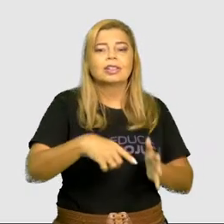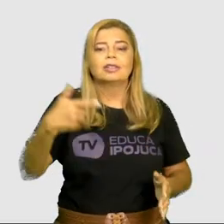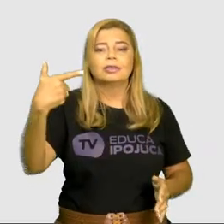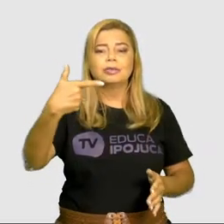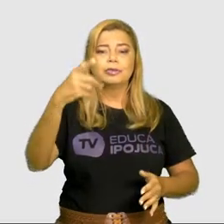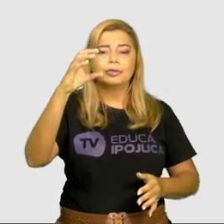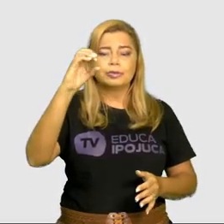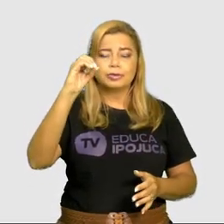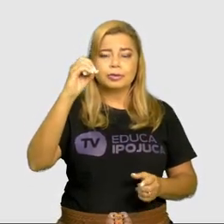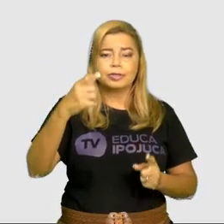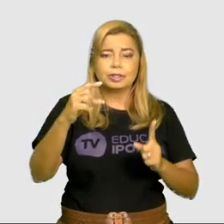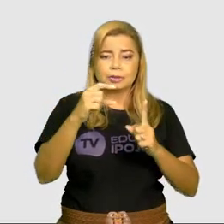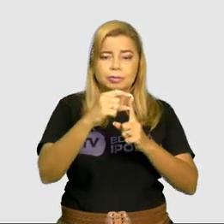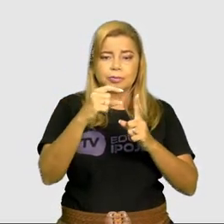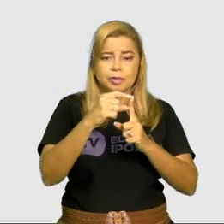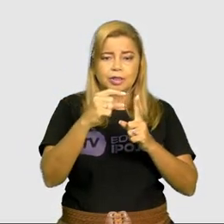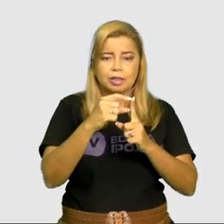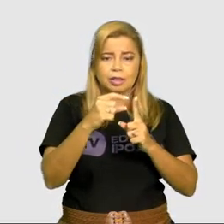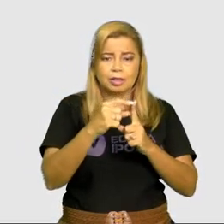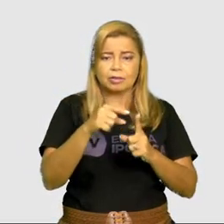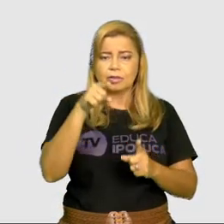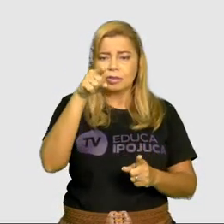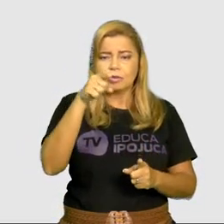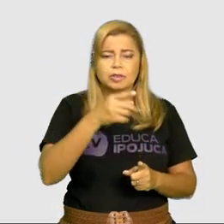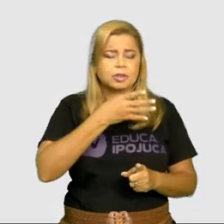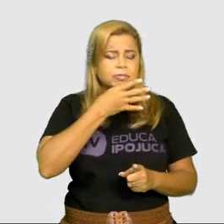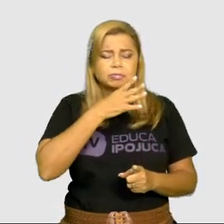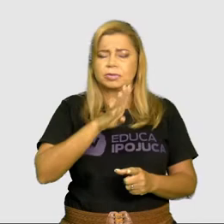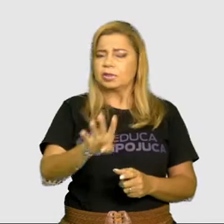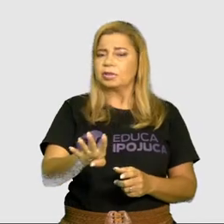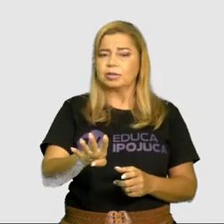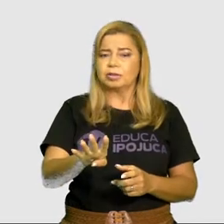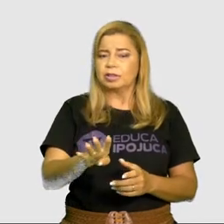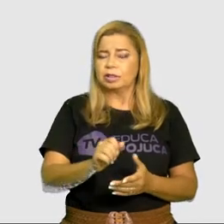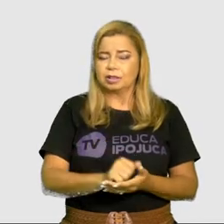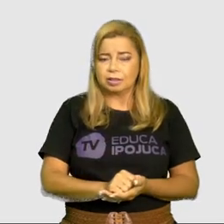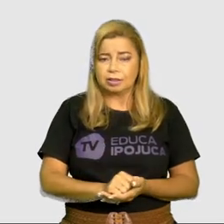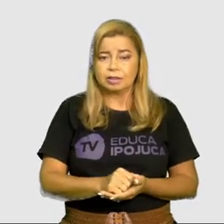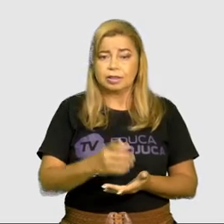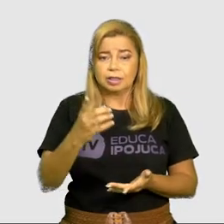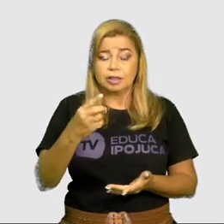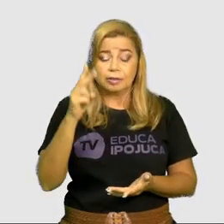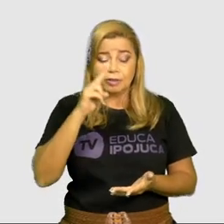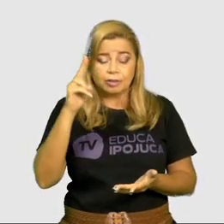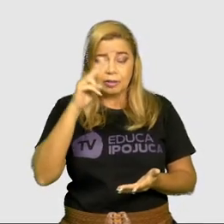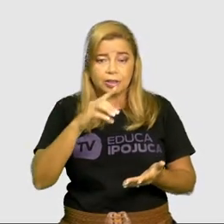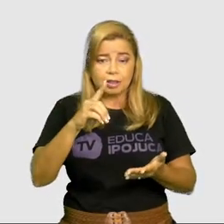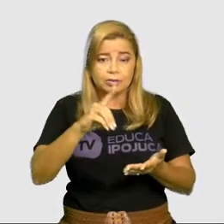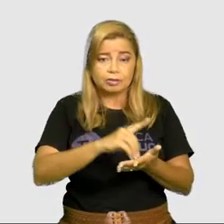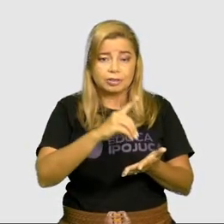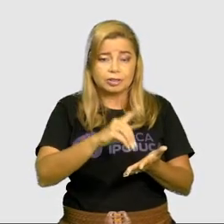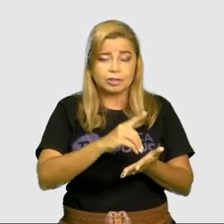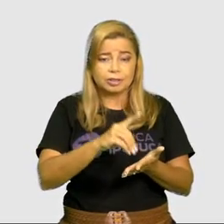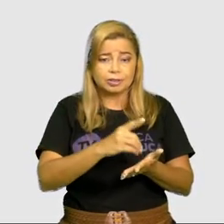que você nunca ouviu falar num dicionário de sua